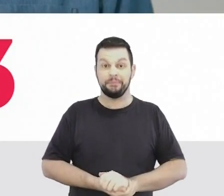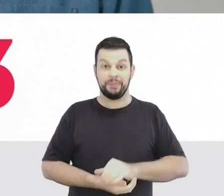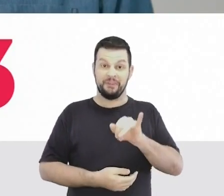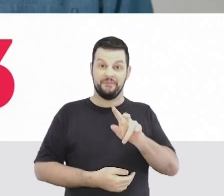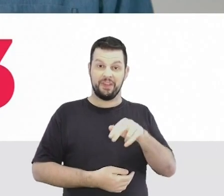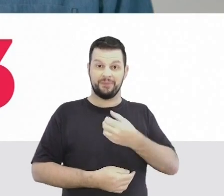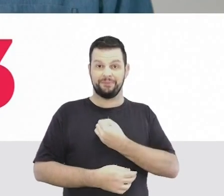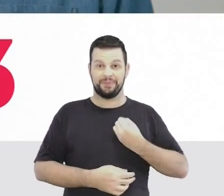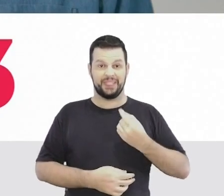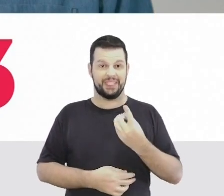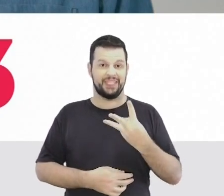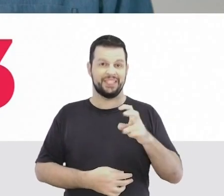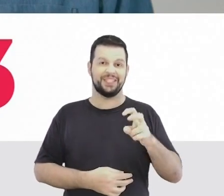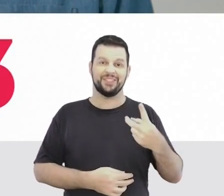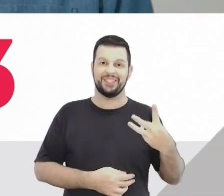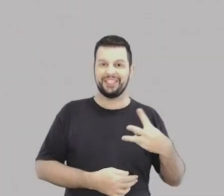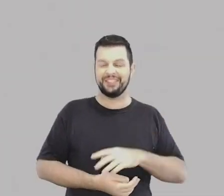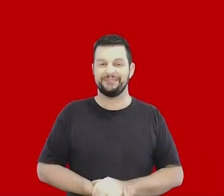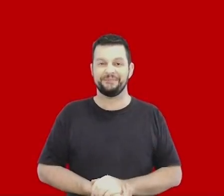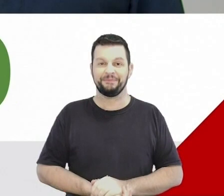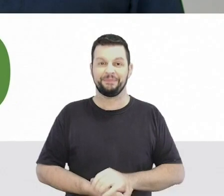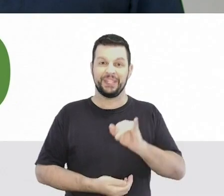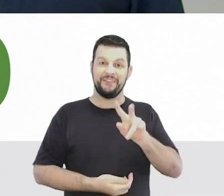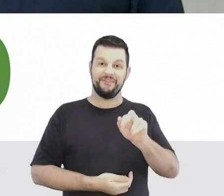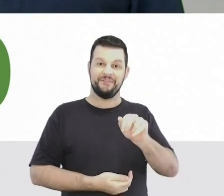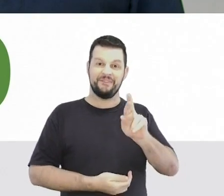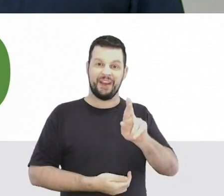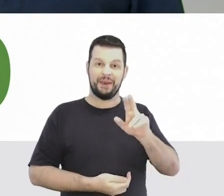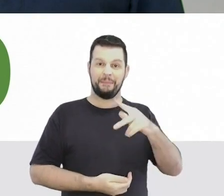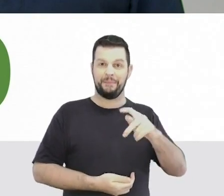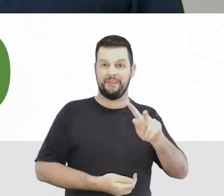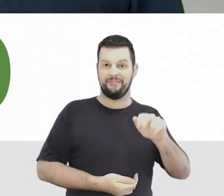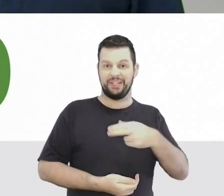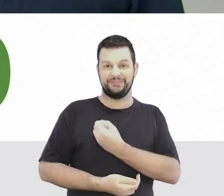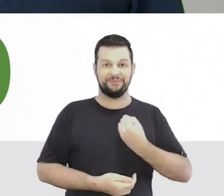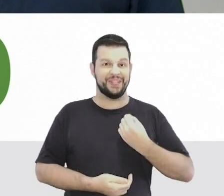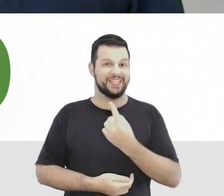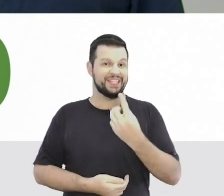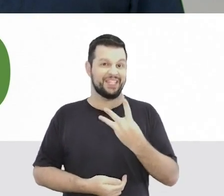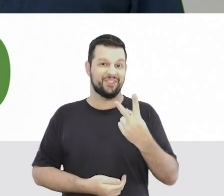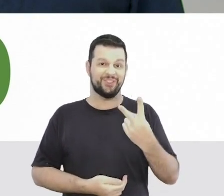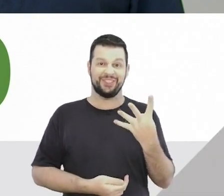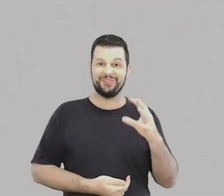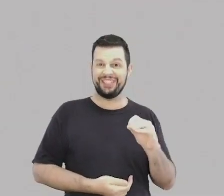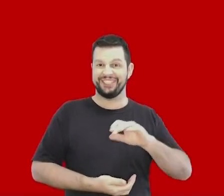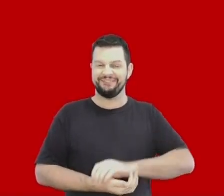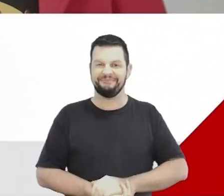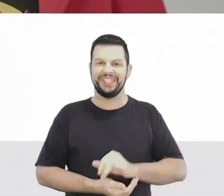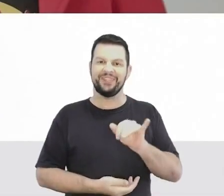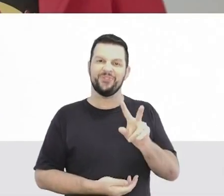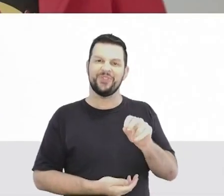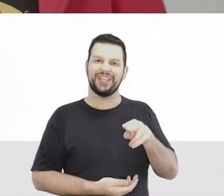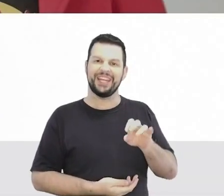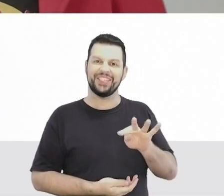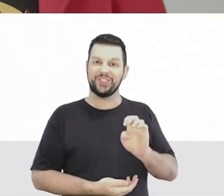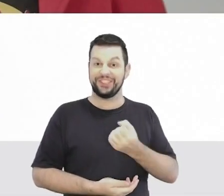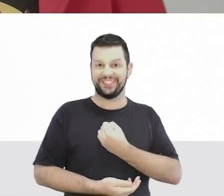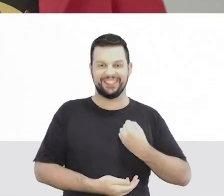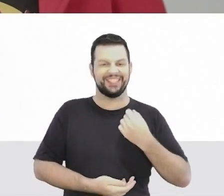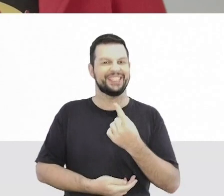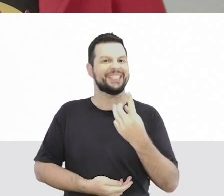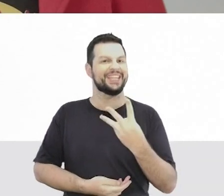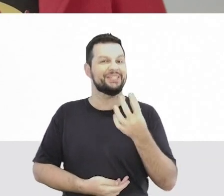Duarte, 13513. Ivar Pavan, 13240. Ivonete